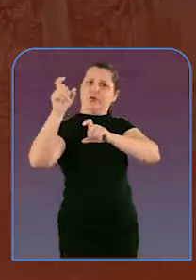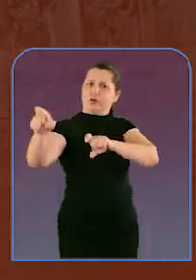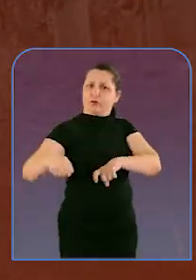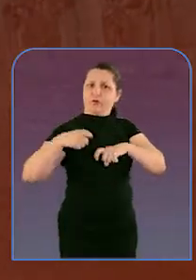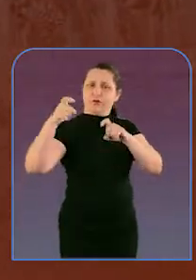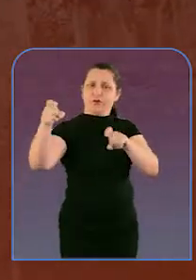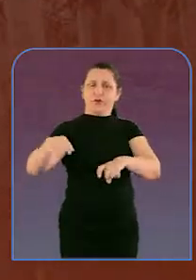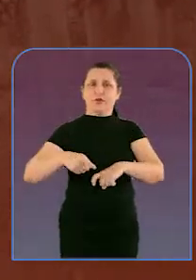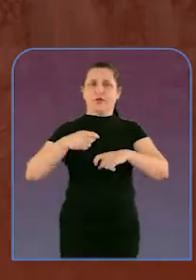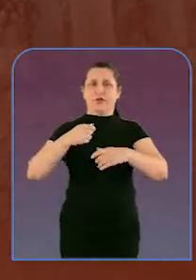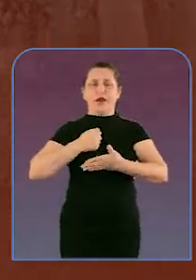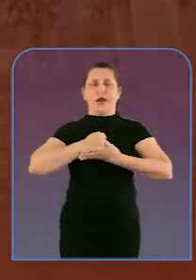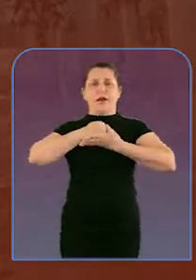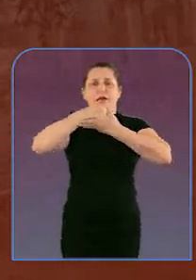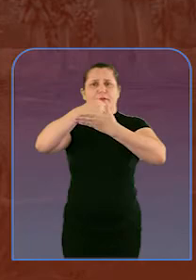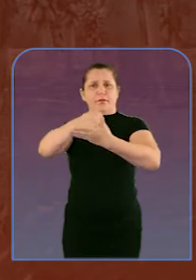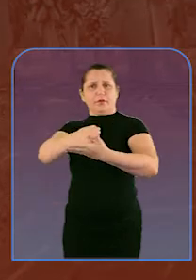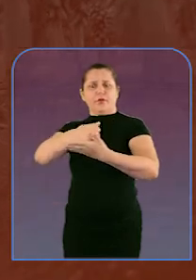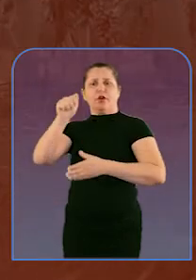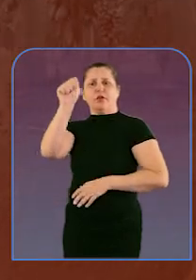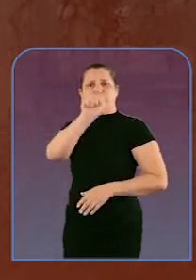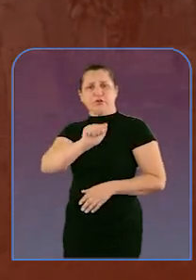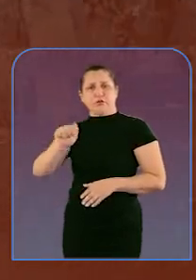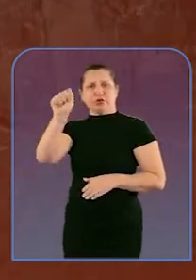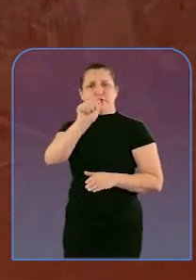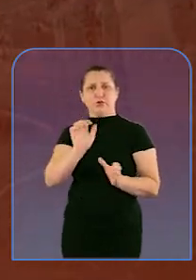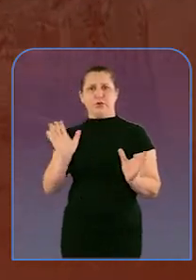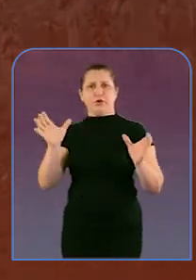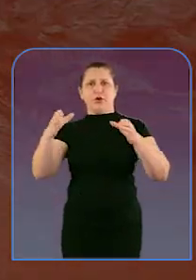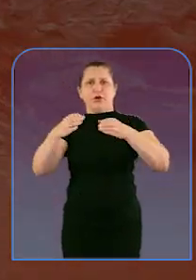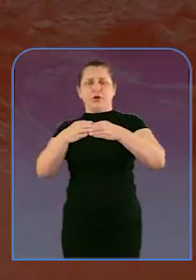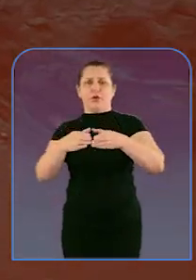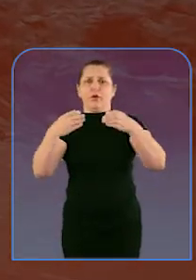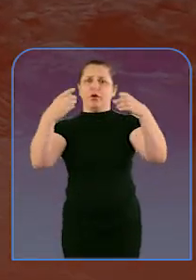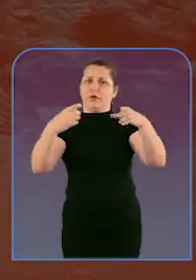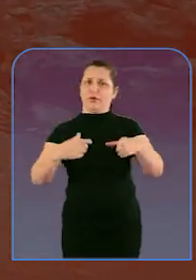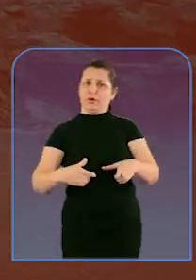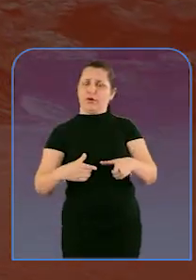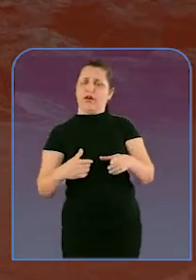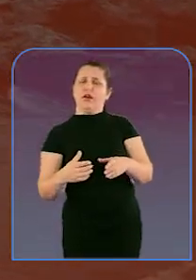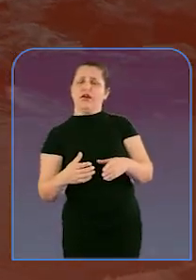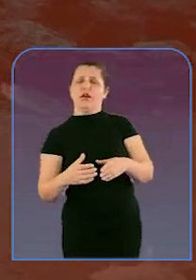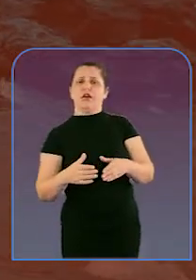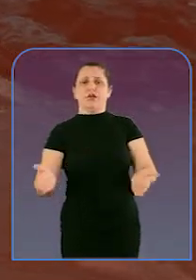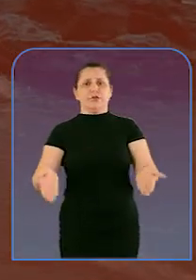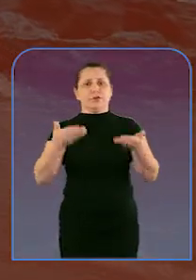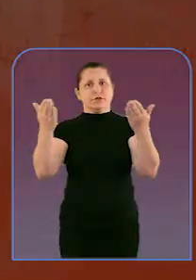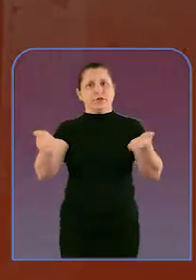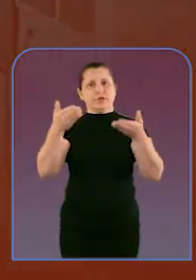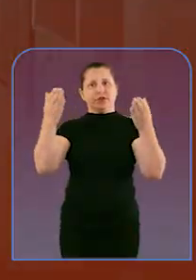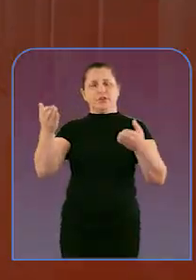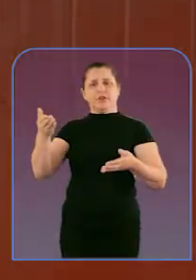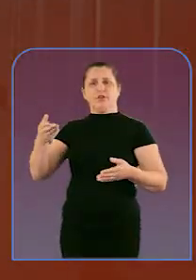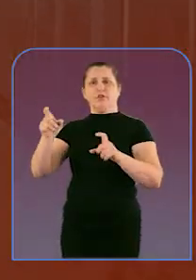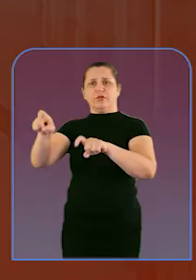mais apoio a associações e cooperativas, incentivo ao agroturismo,